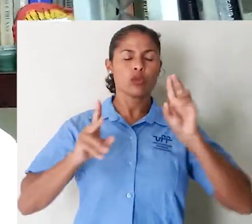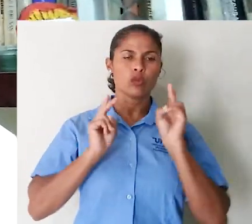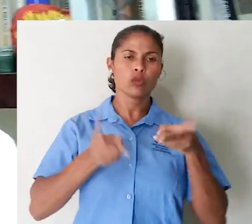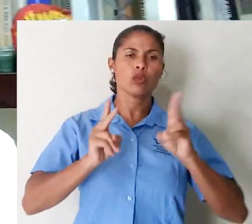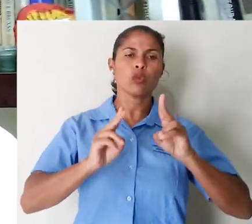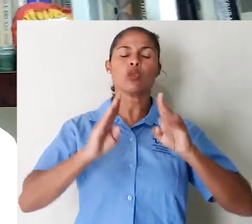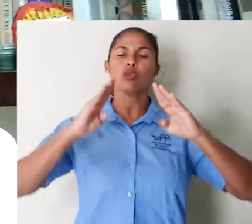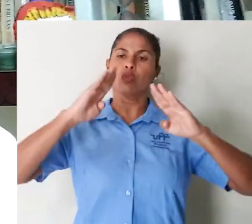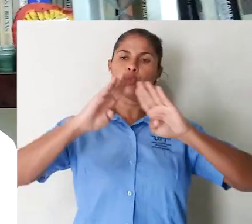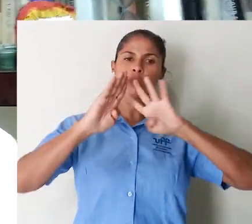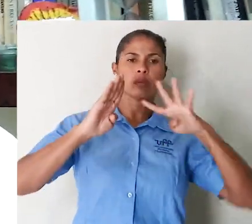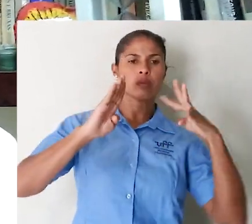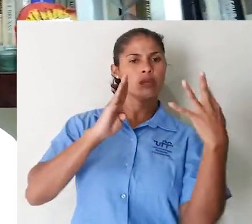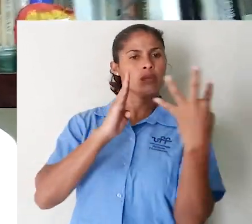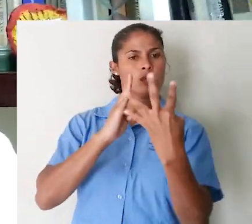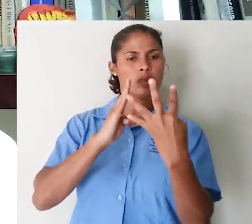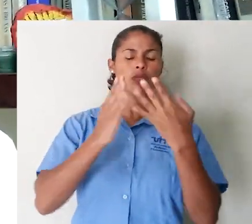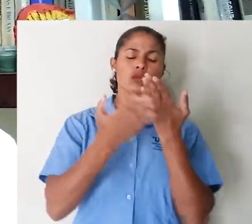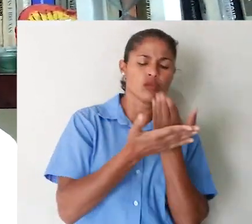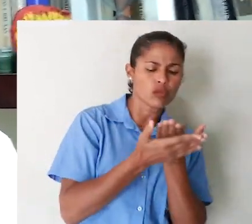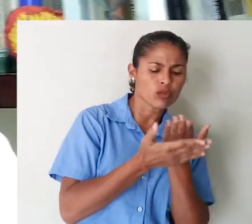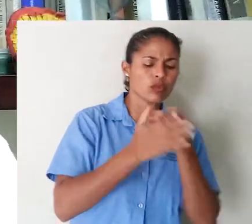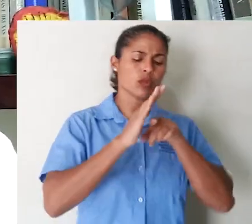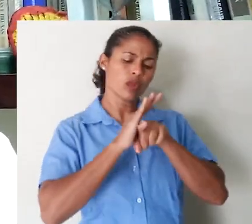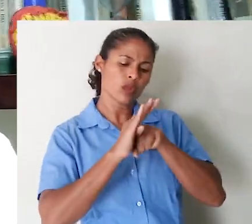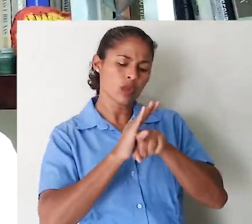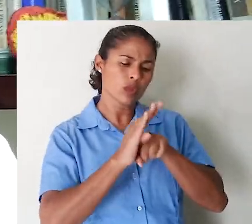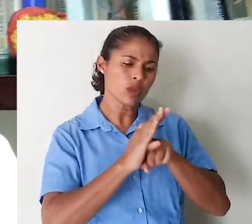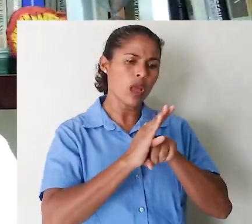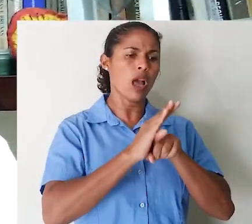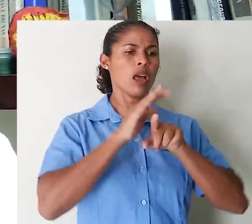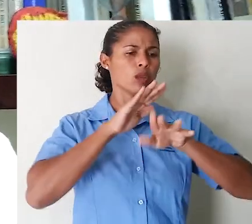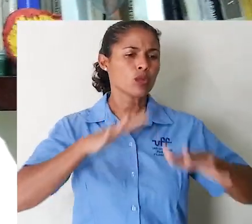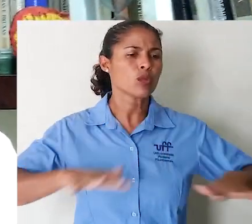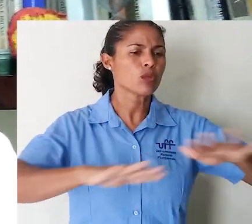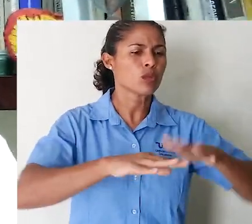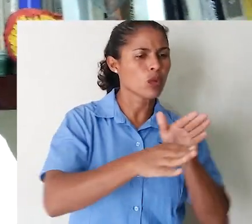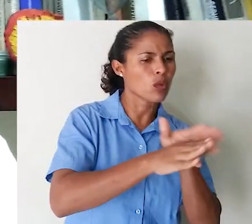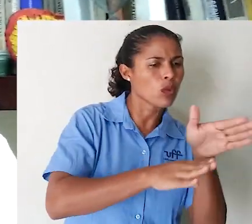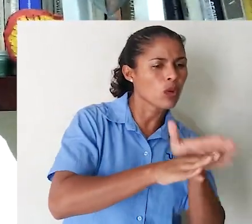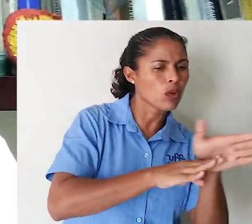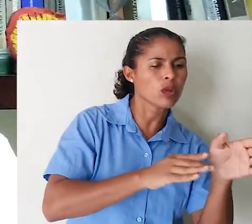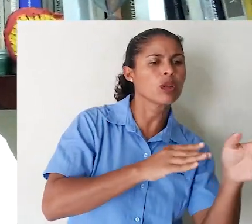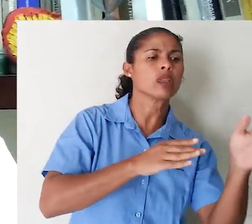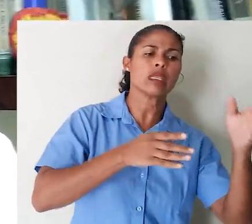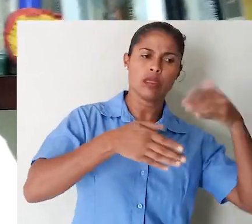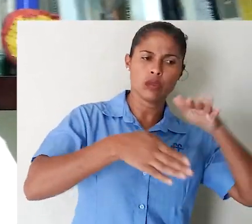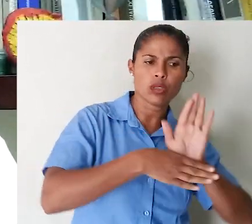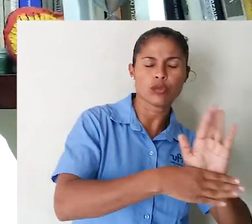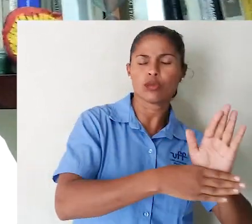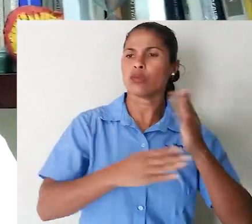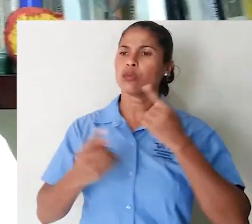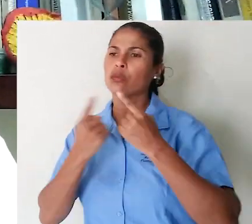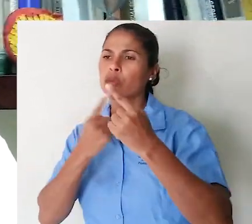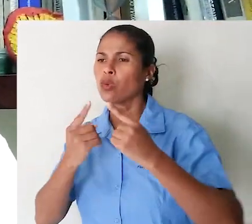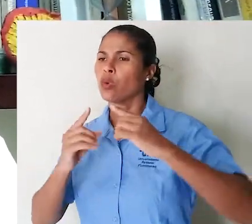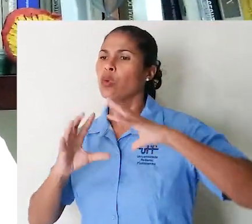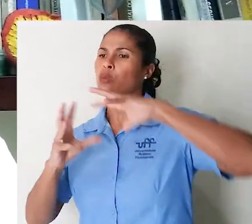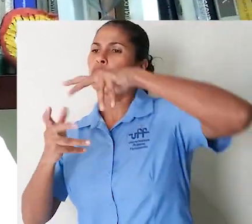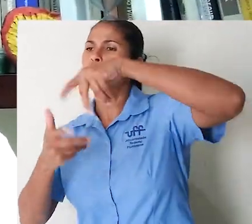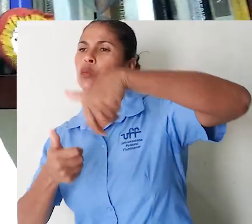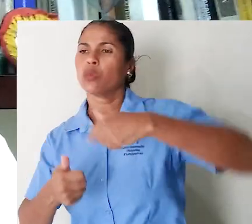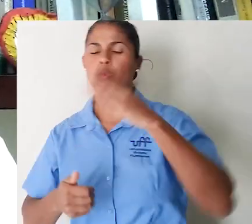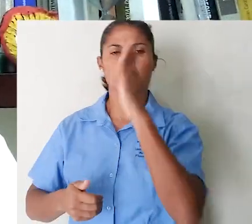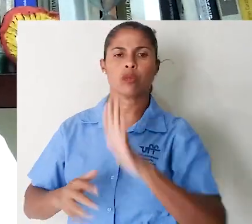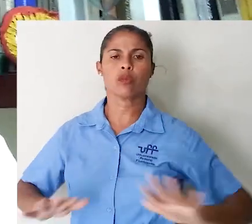mesmo em quarentena, realizando meus estudos, minhas pesquisas, em contato com meus orientandos, dialogando com pesquisadores do